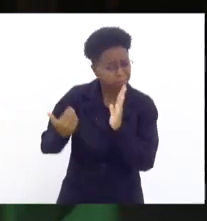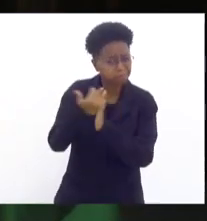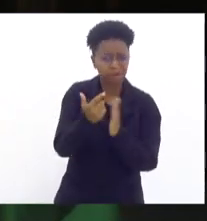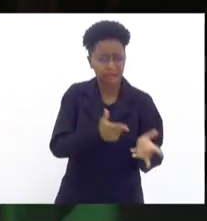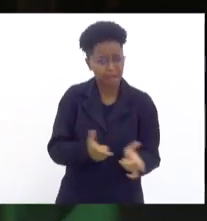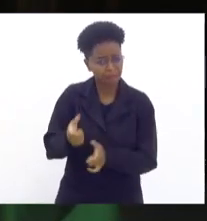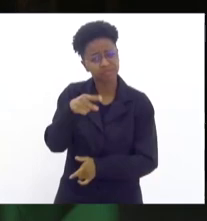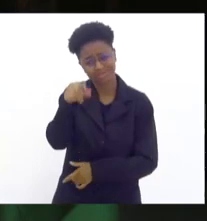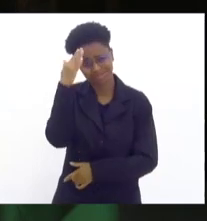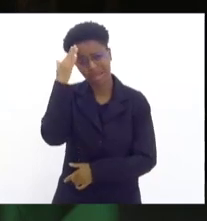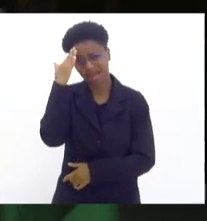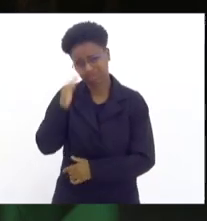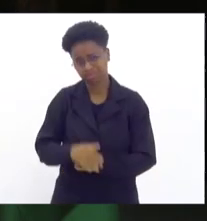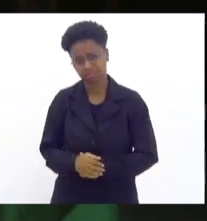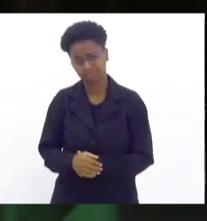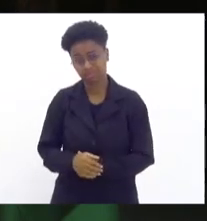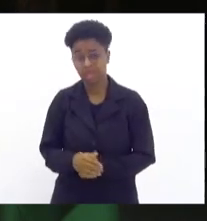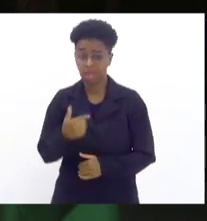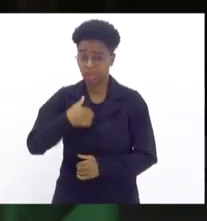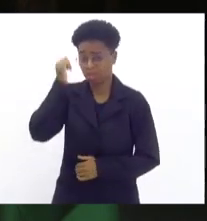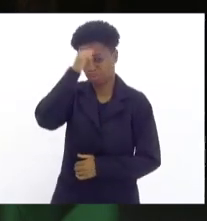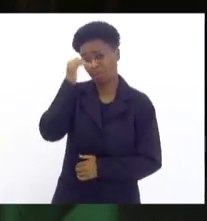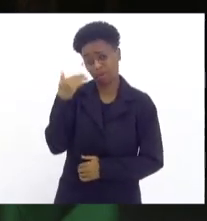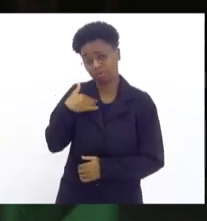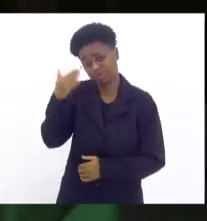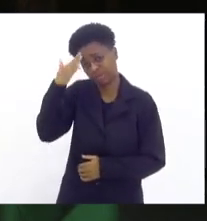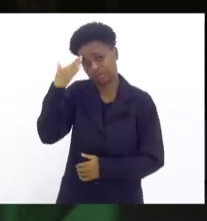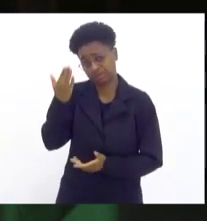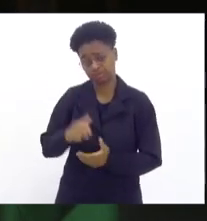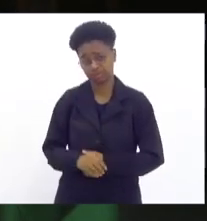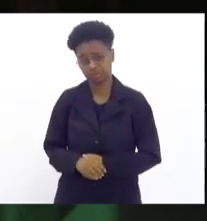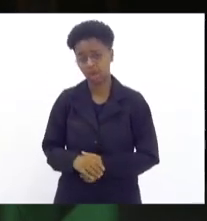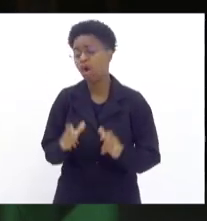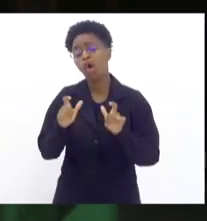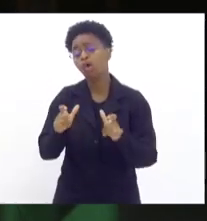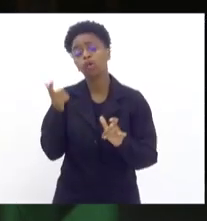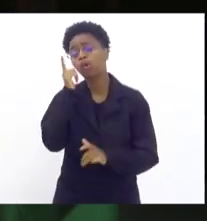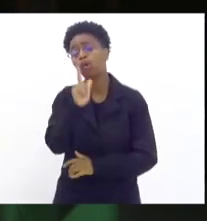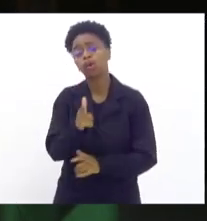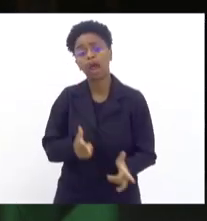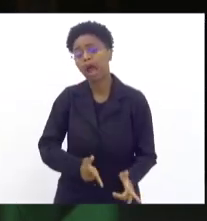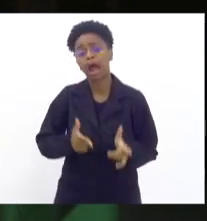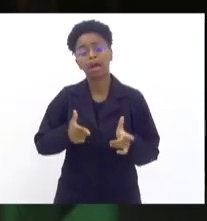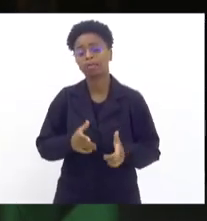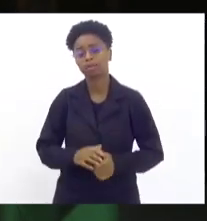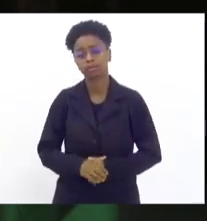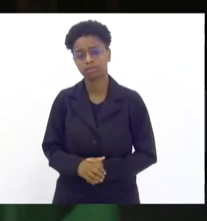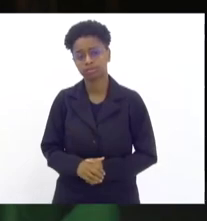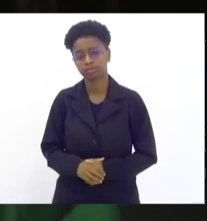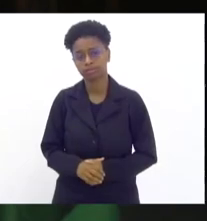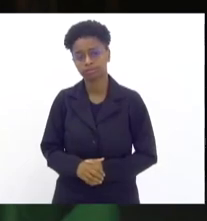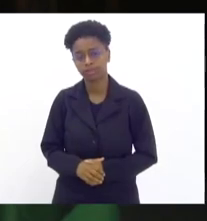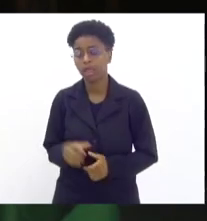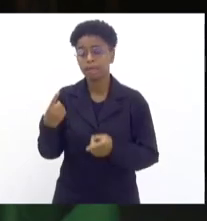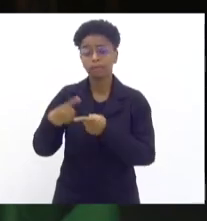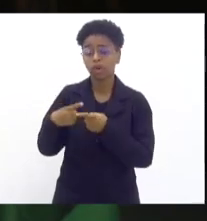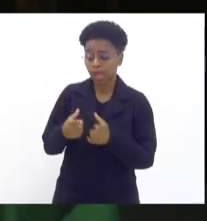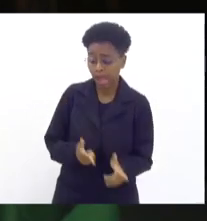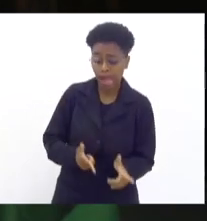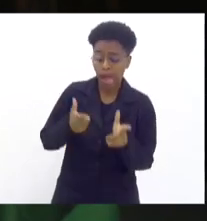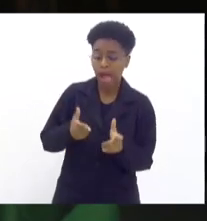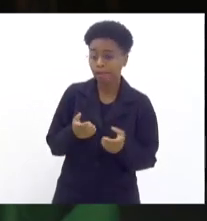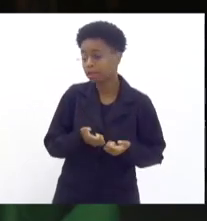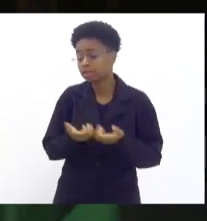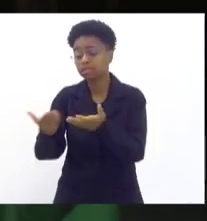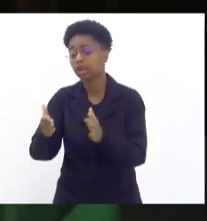sabem muito bem disso. Até eu, que sou mais boba, sei. De onde vem esse armamento todo? Por que esse armamento todo está na